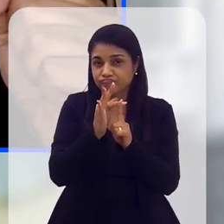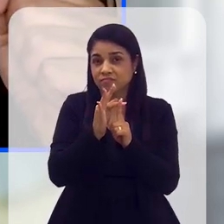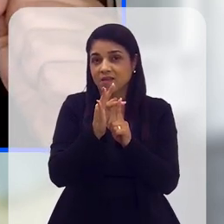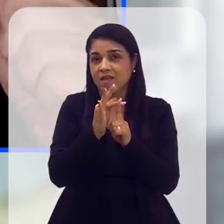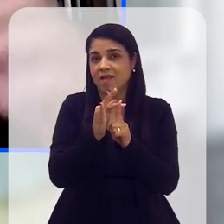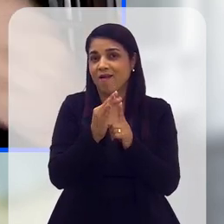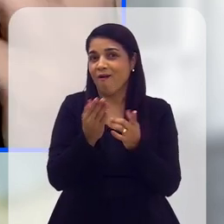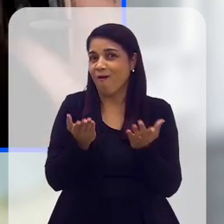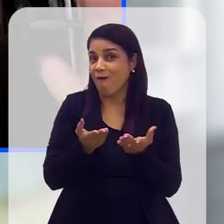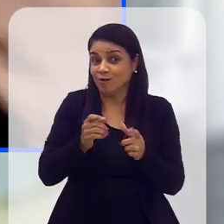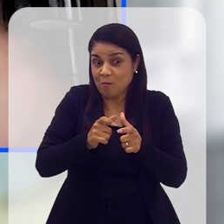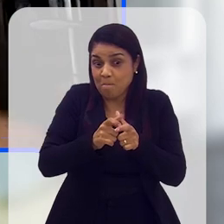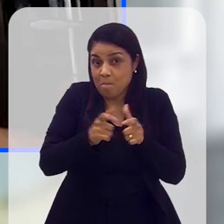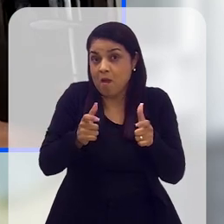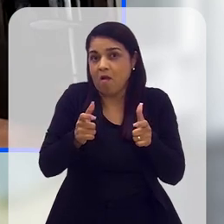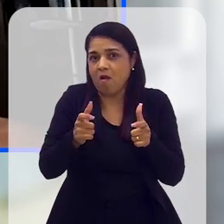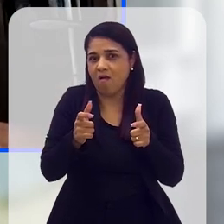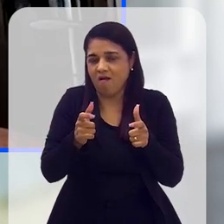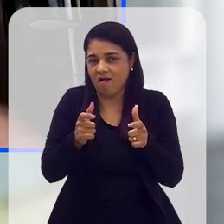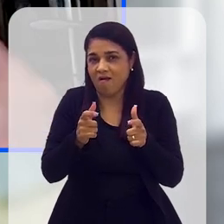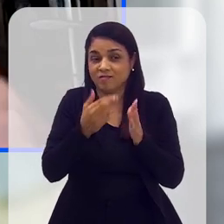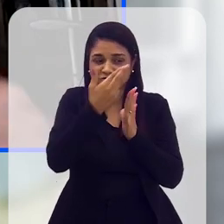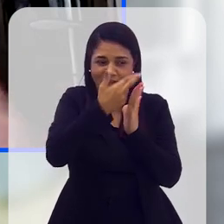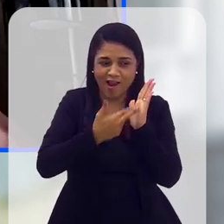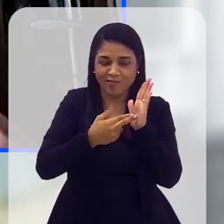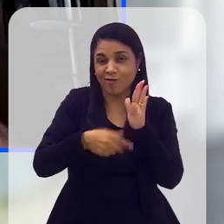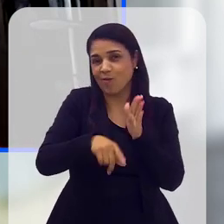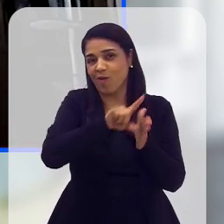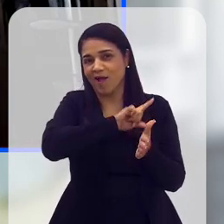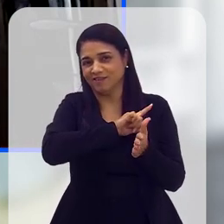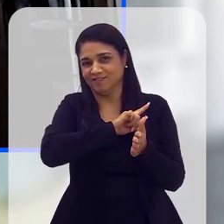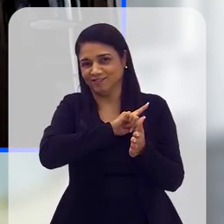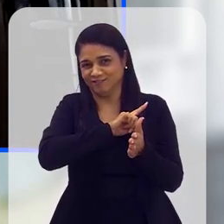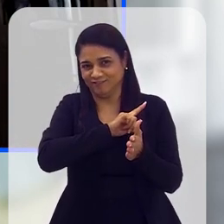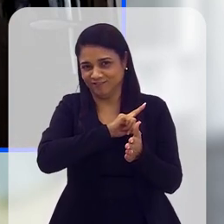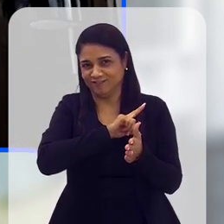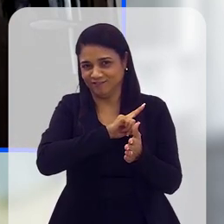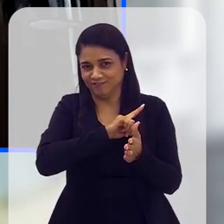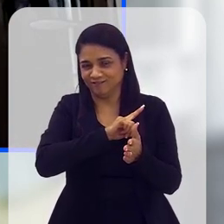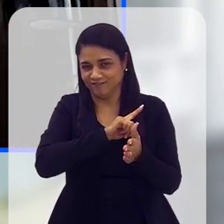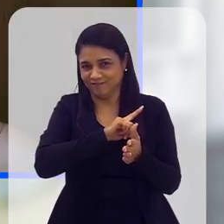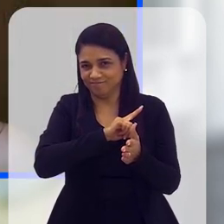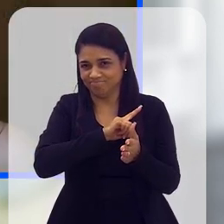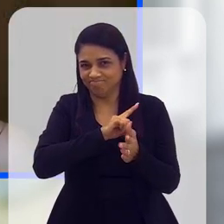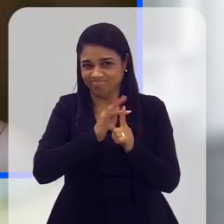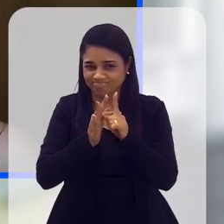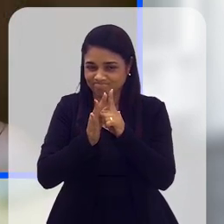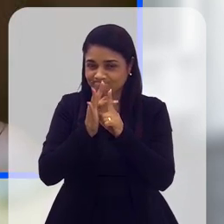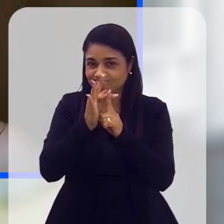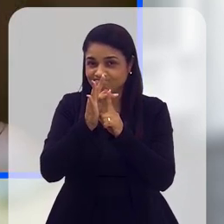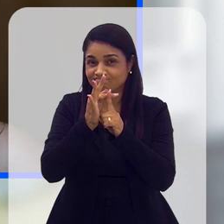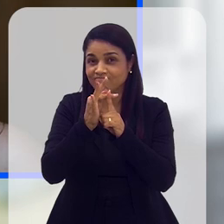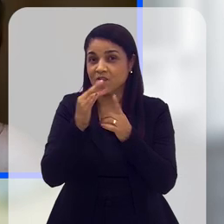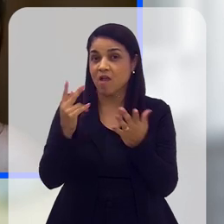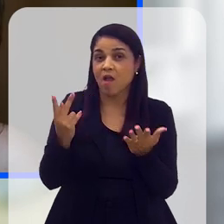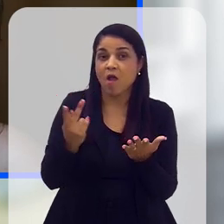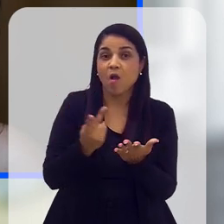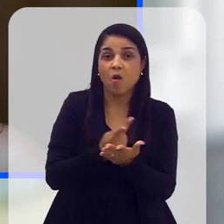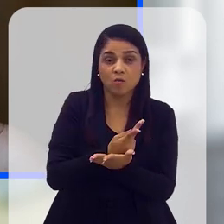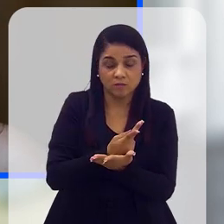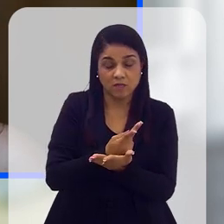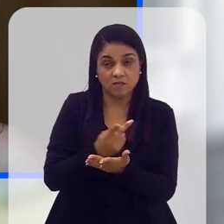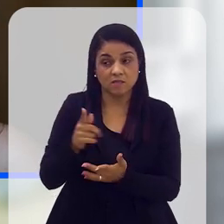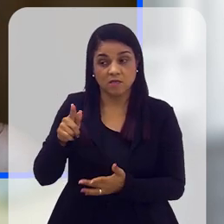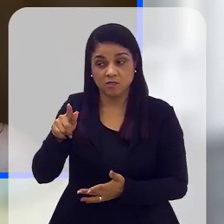de aquecimento são muito maiores do que aqueles que foram previstos, inclusive pelos relatórios anteriores do IPCC. E agora nós estamos vendo, então, o está